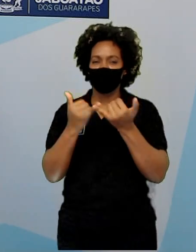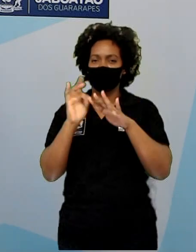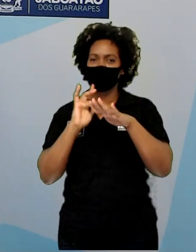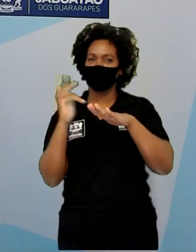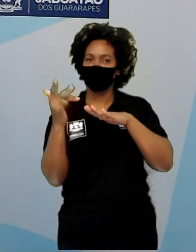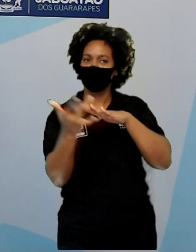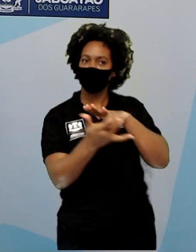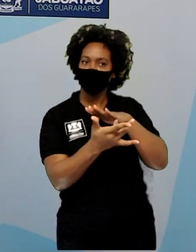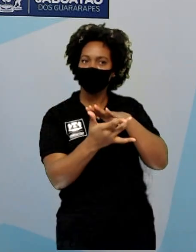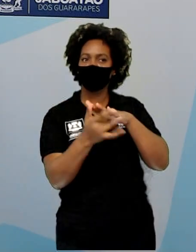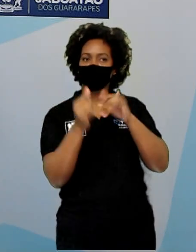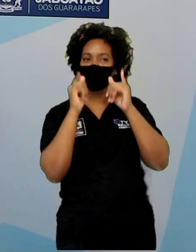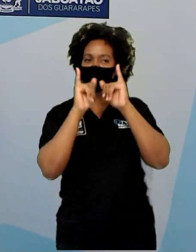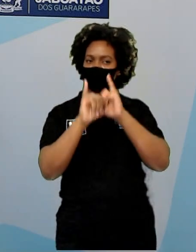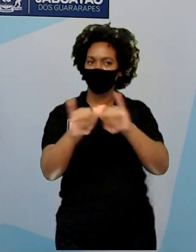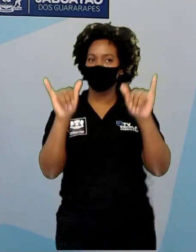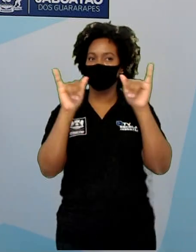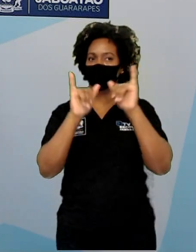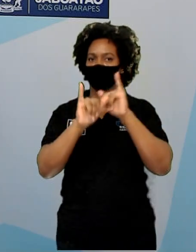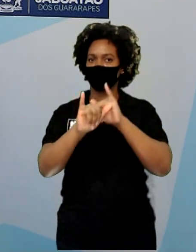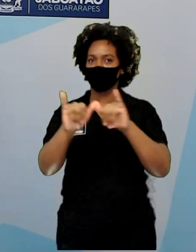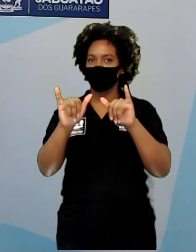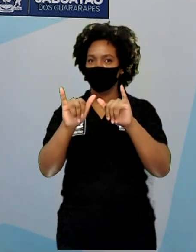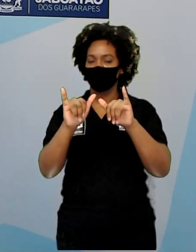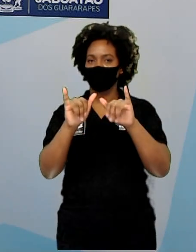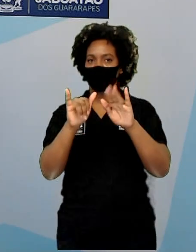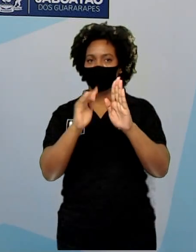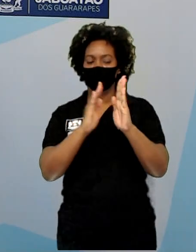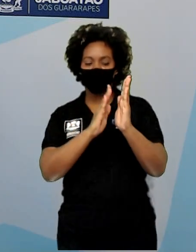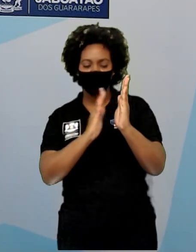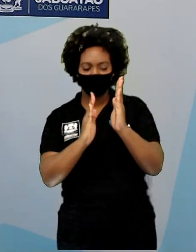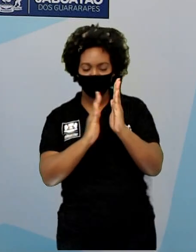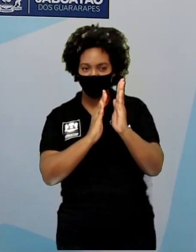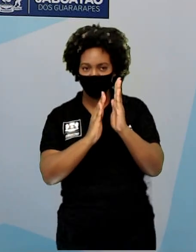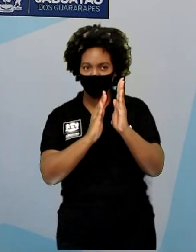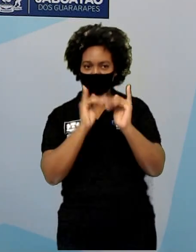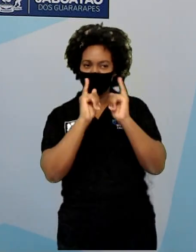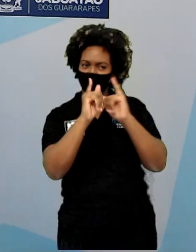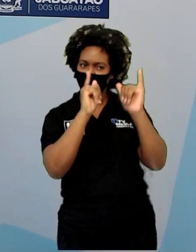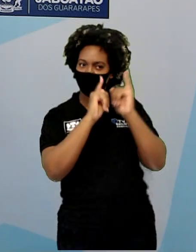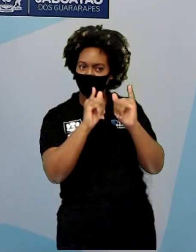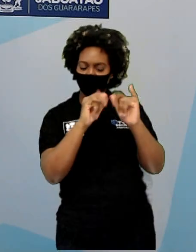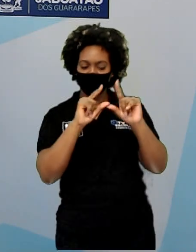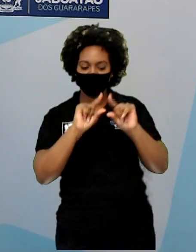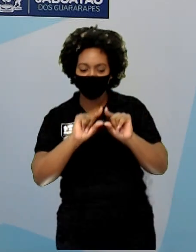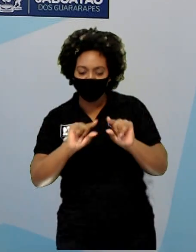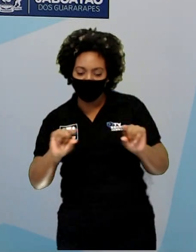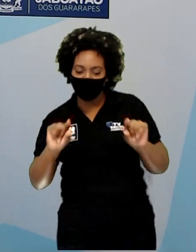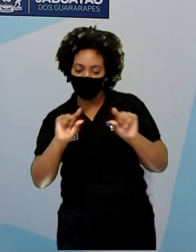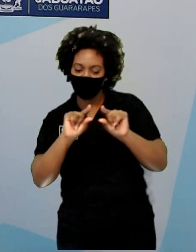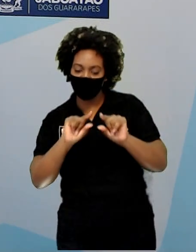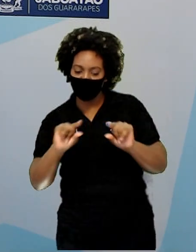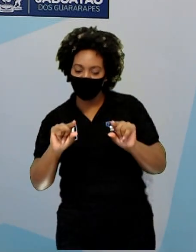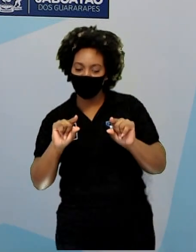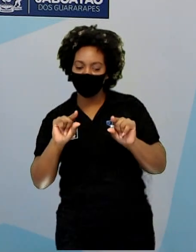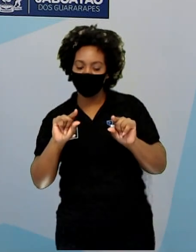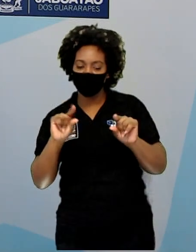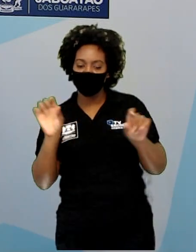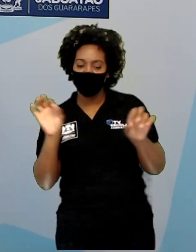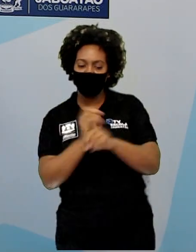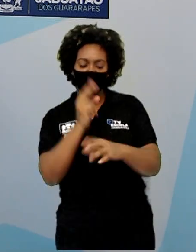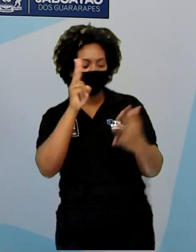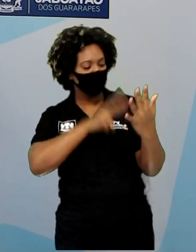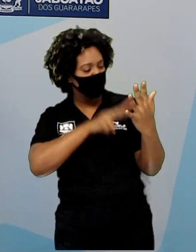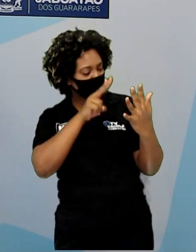alguns anúncios, assim, ao lado. Você tem a notícia e tem o anúncio. Você termina de ler a notícia